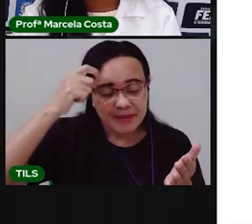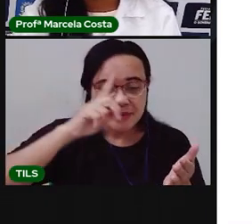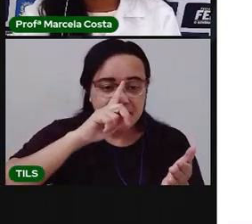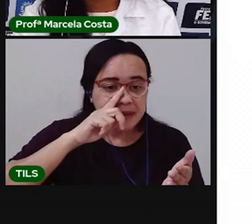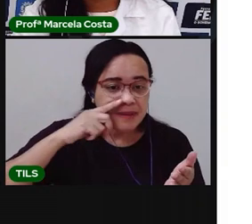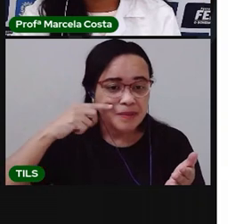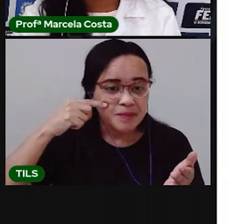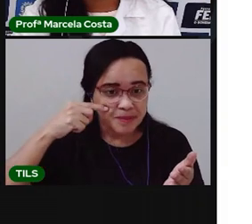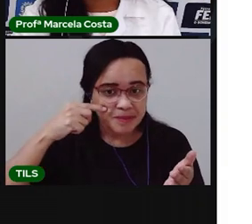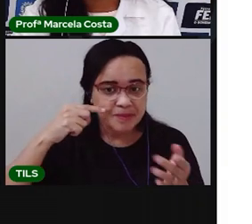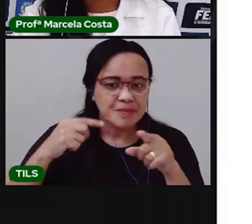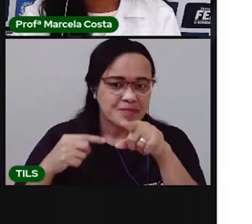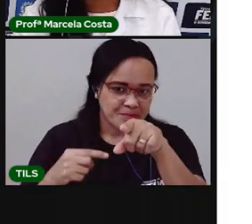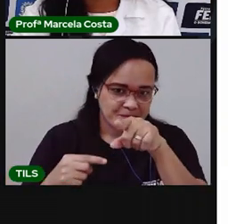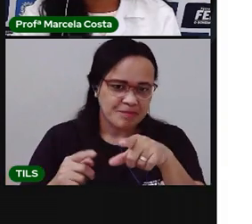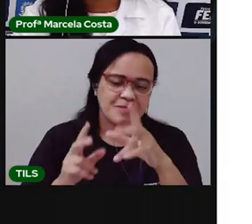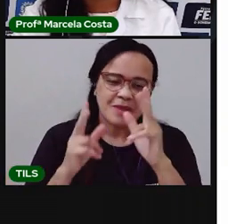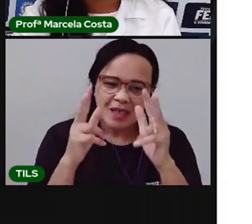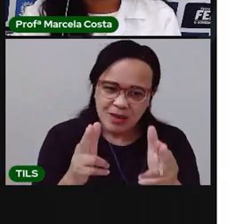Peixinho.